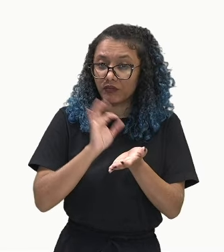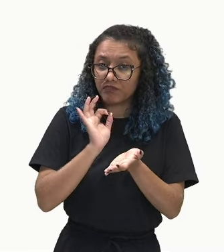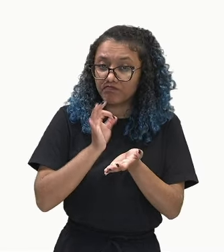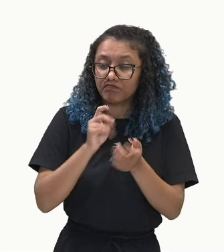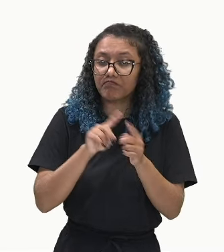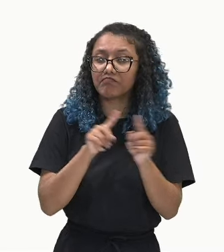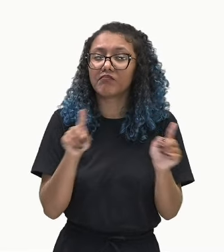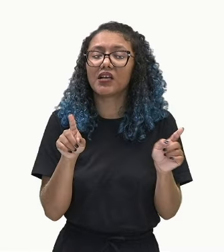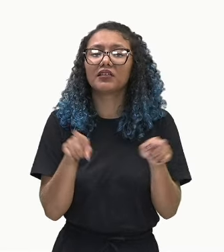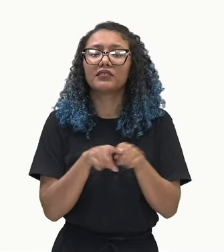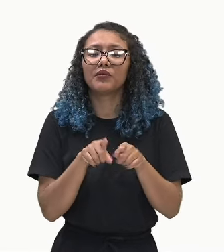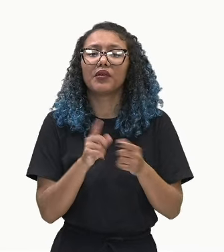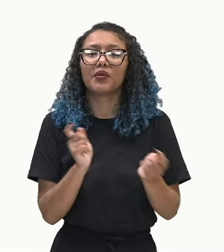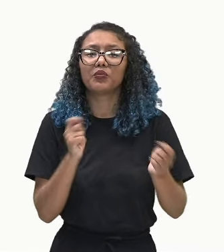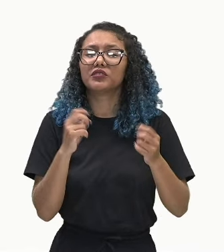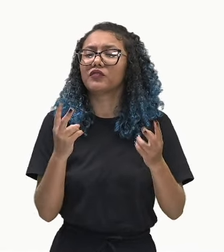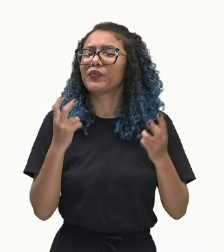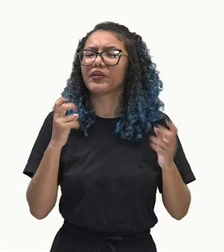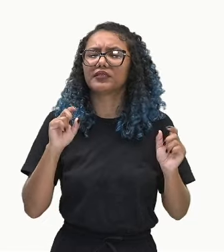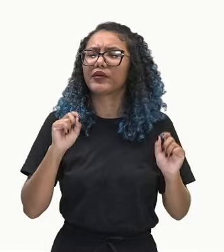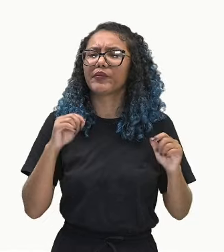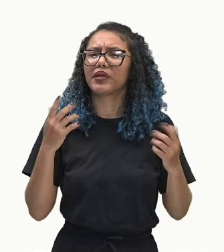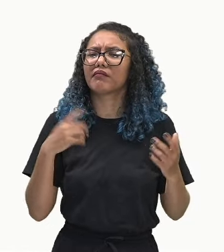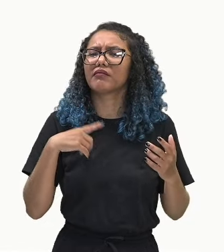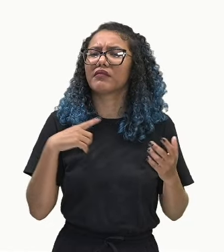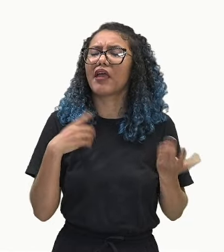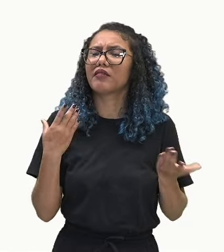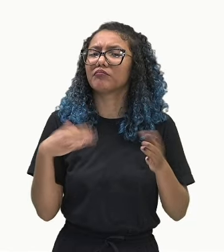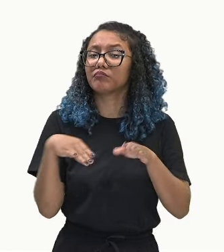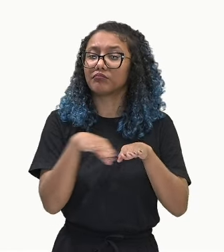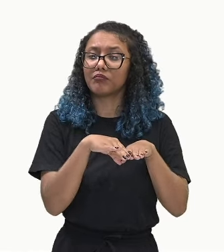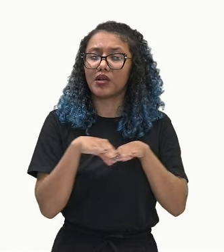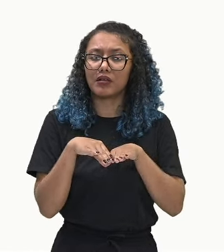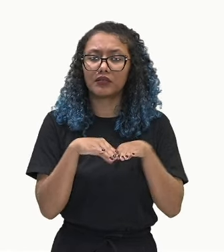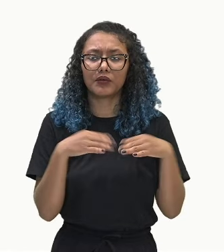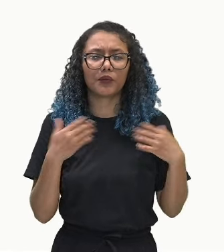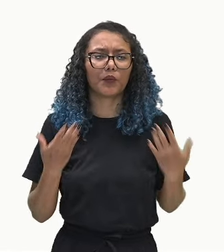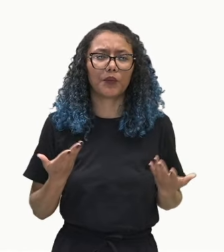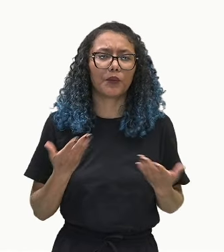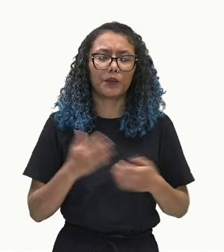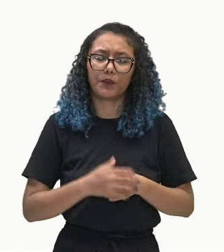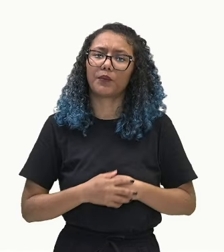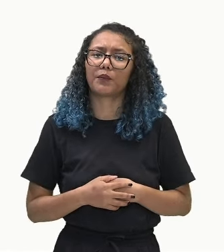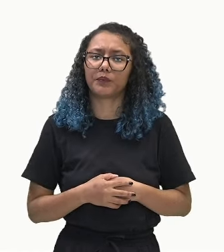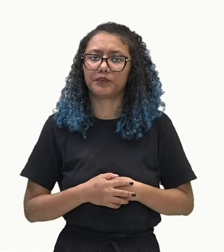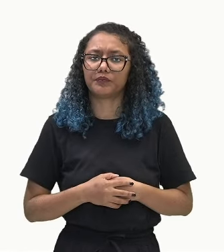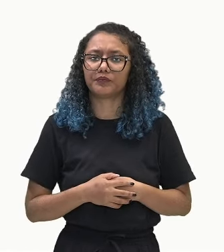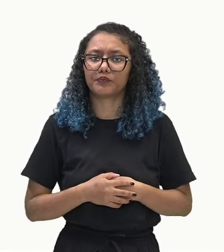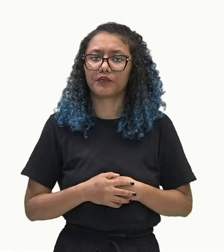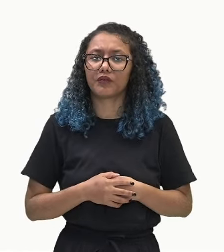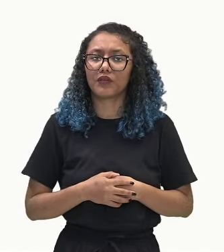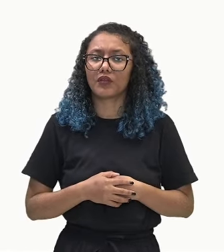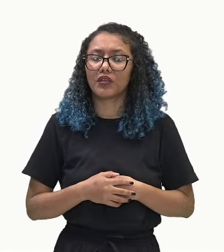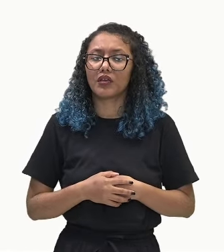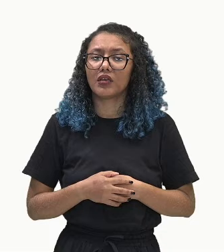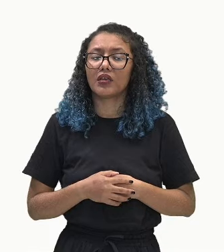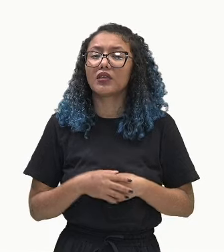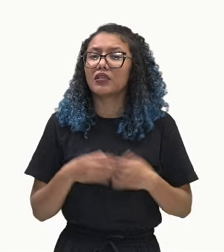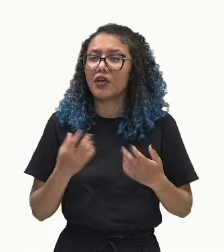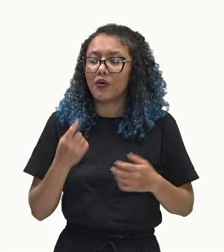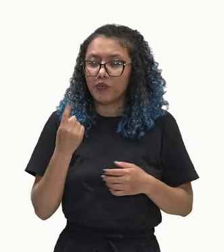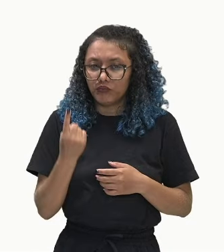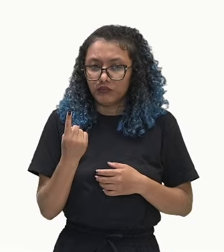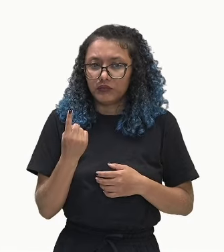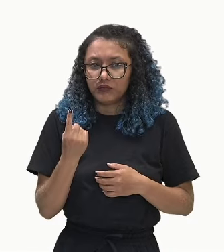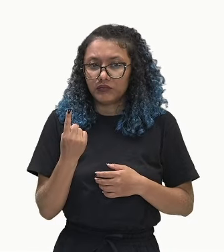também consegue observar um padrão. Qual é o padrão dessa sequência? Do primeiro termo para o